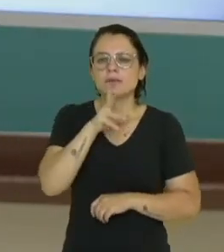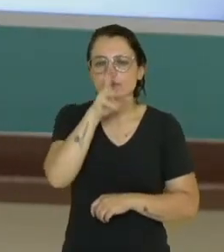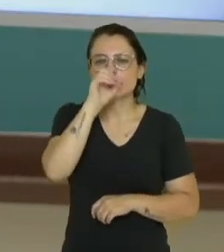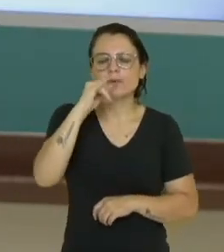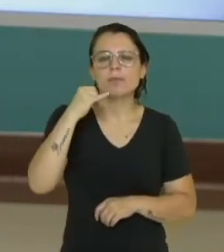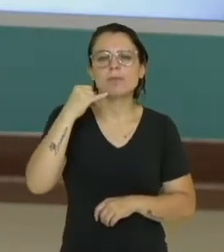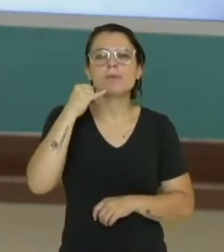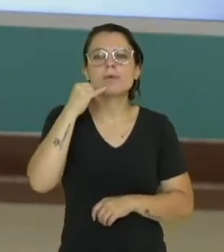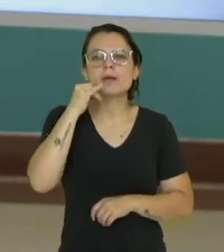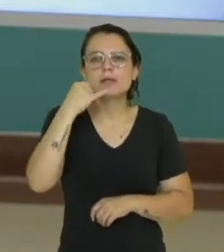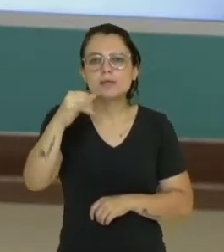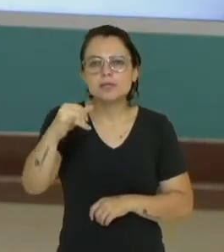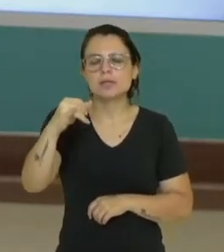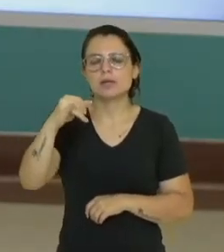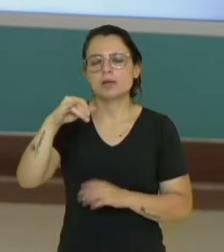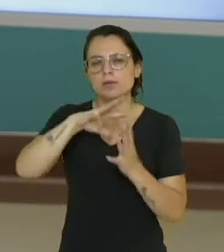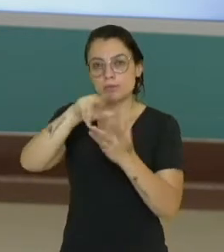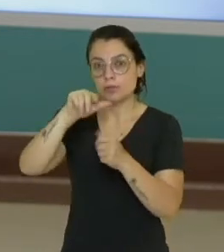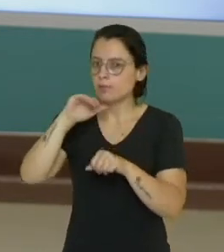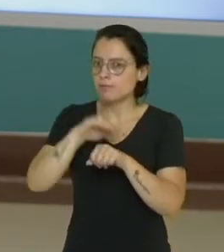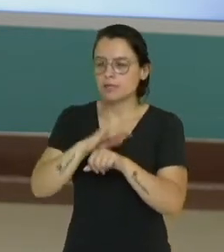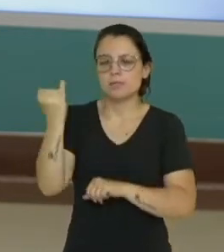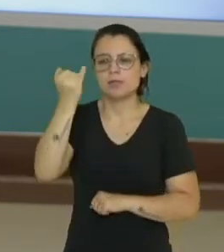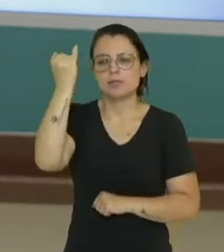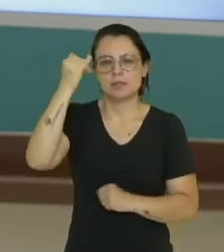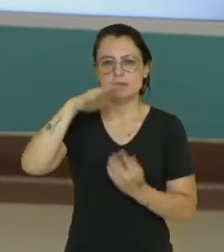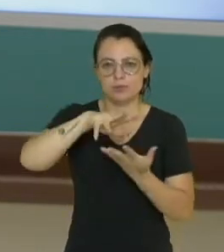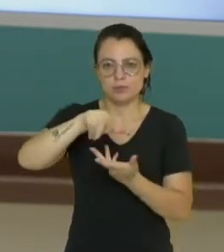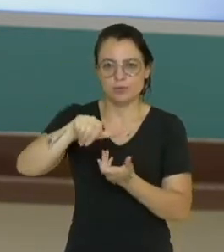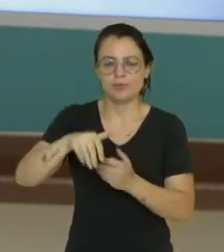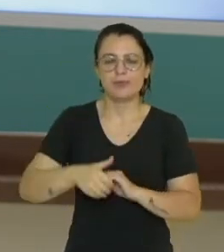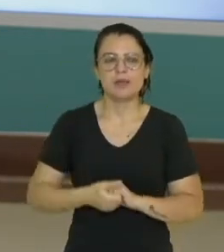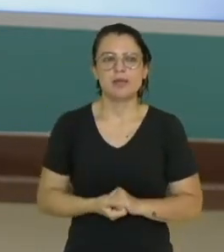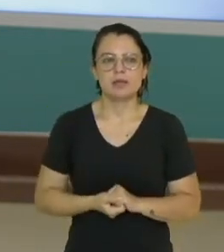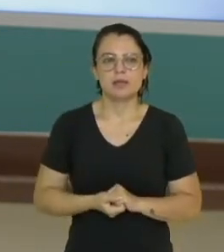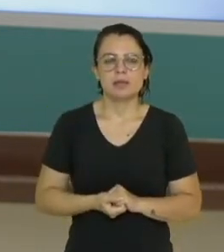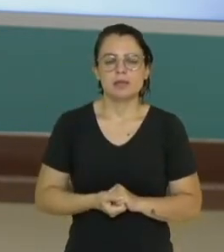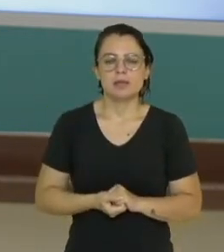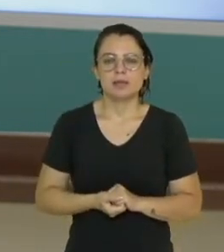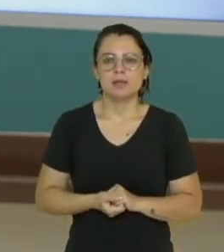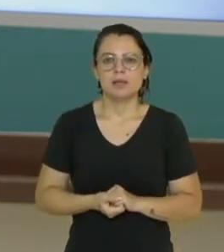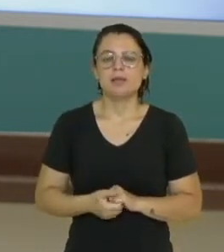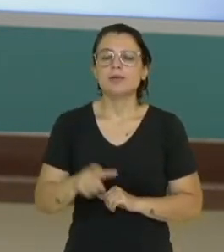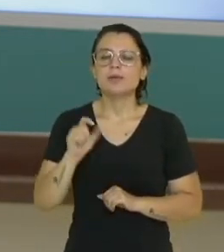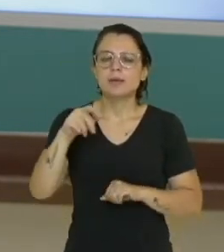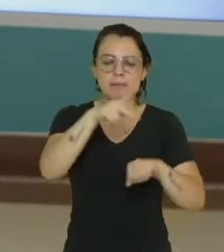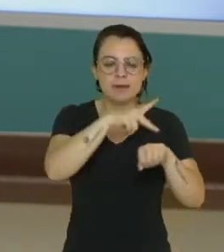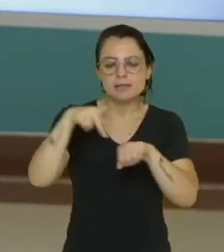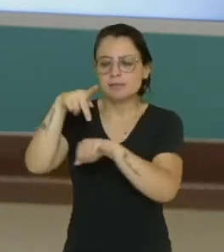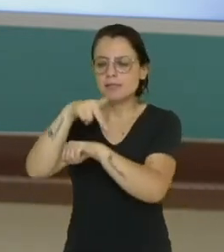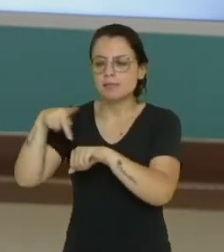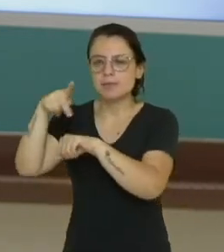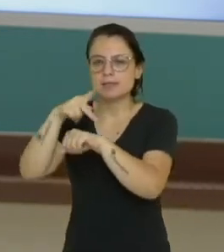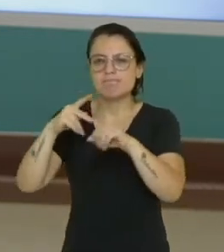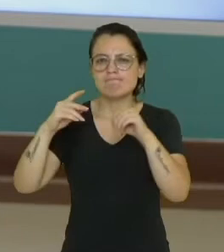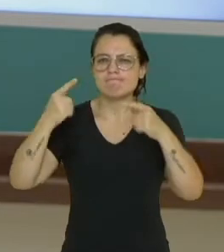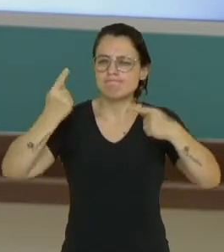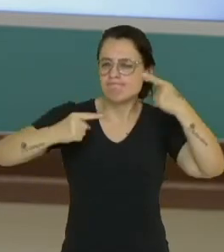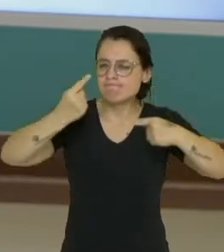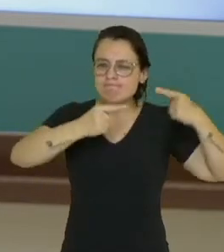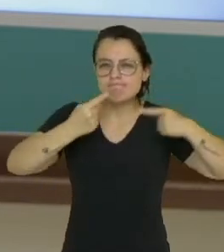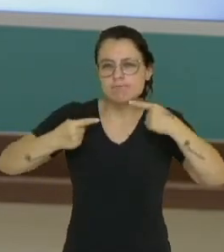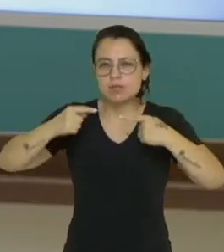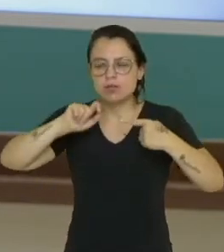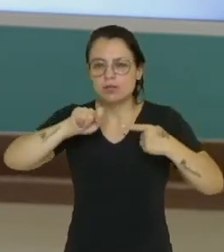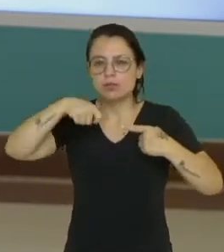mundo. É a principal atualmente, na verdade. E, diante disso, os países vêm disputando cada reserva de petróleo no